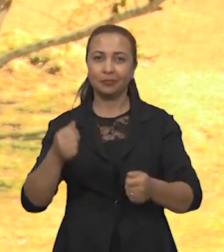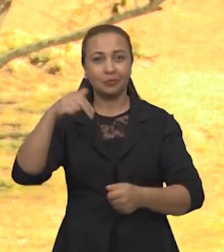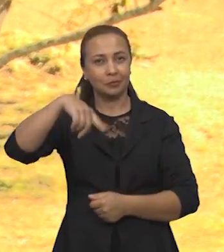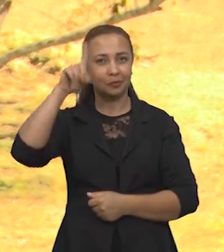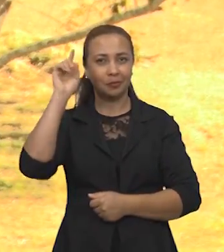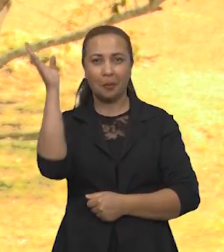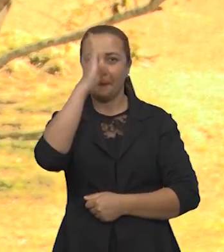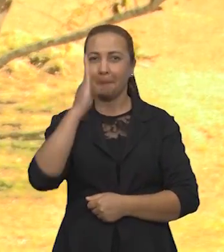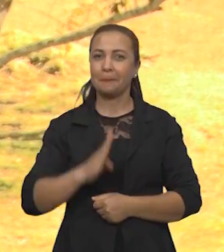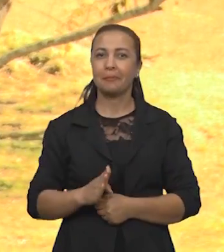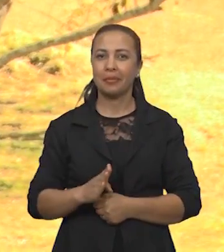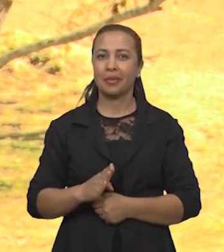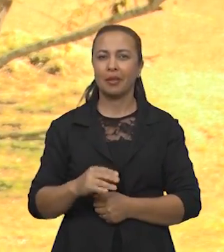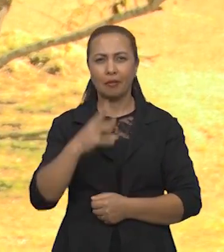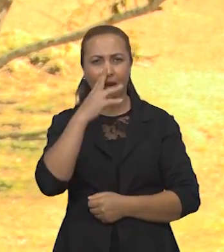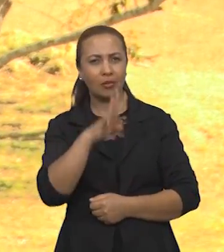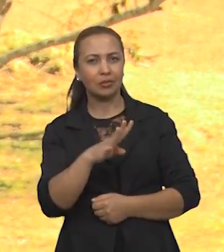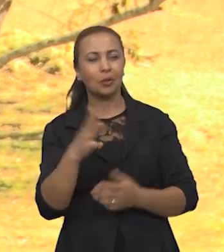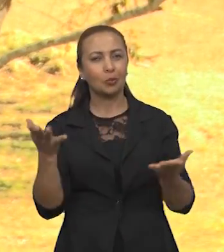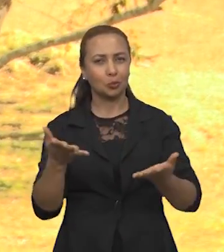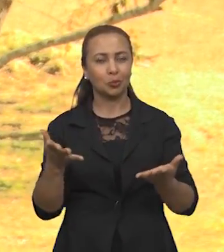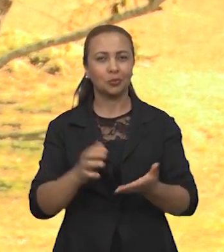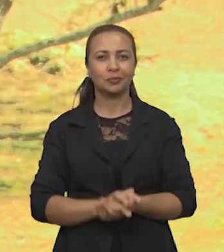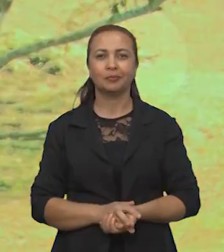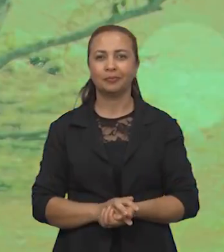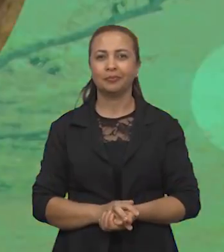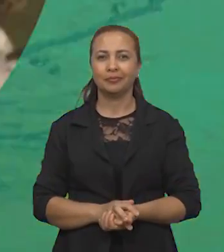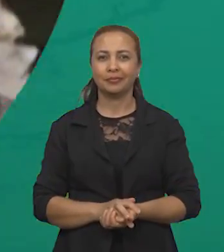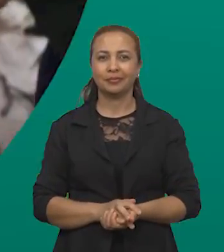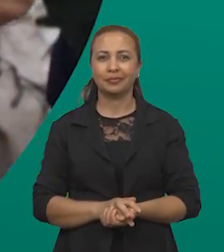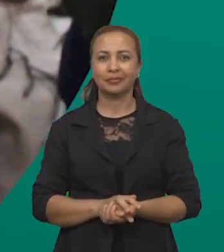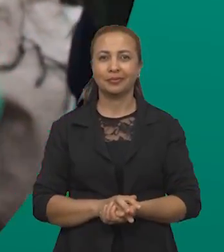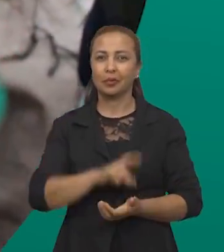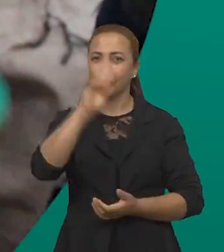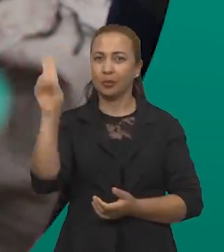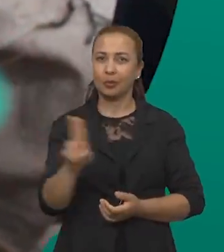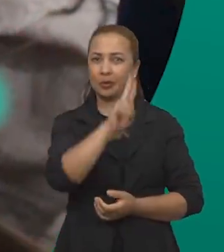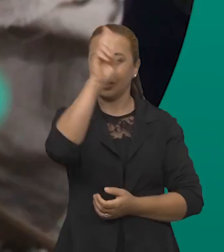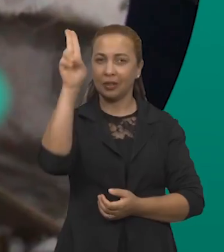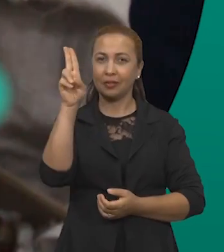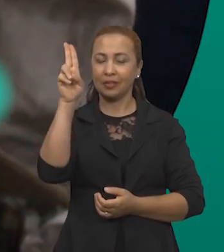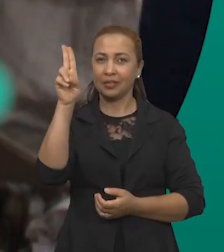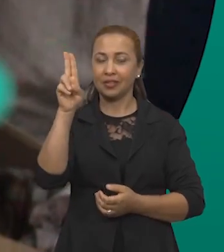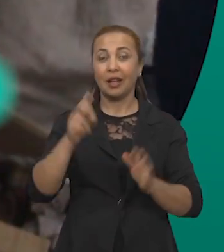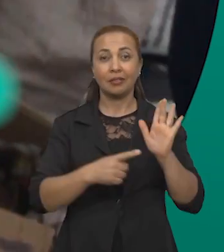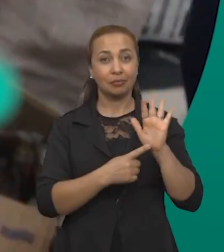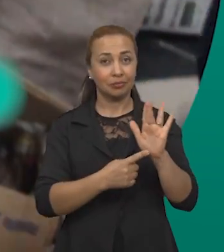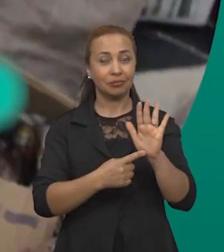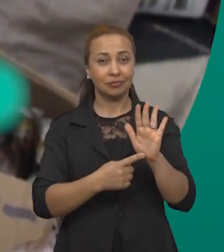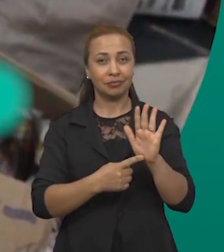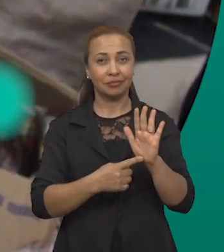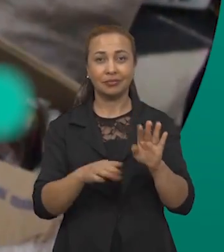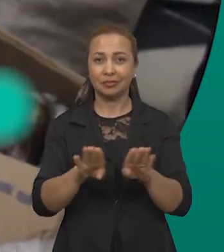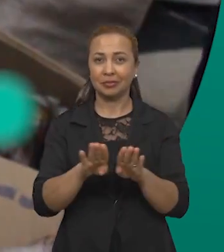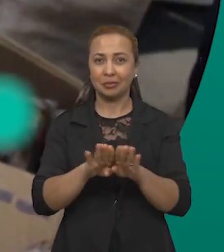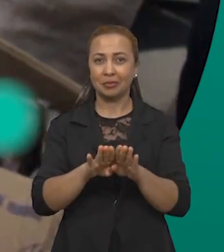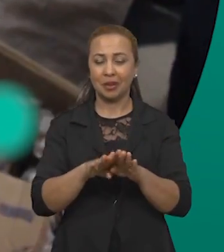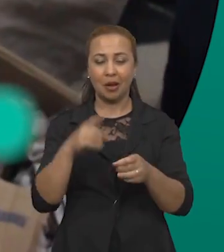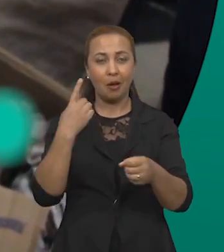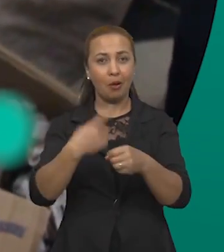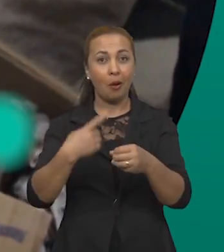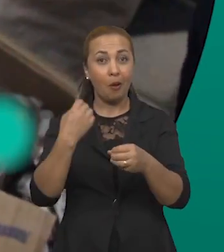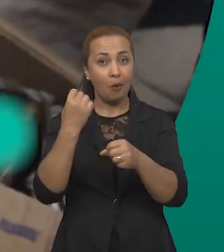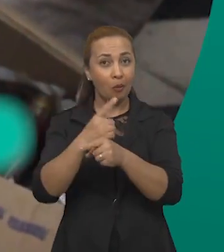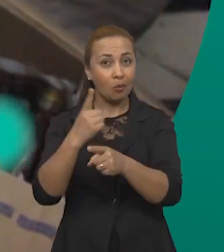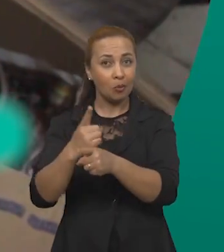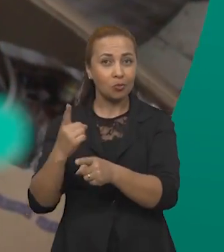no Nordeste brasileiro. Vamos conferir os destaques de hoje? Universidade Estadual da Paraíba localiza antigas habitações